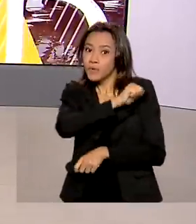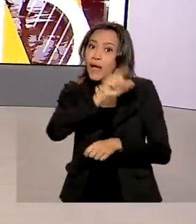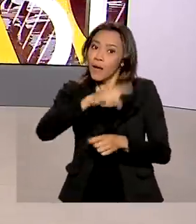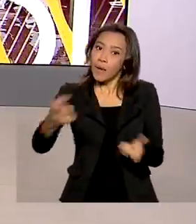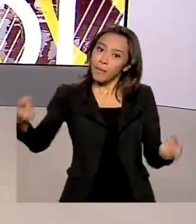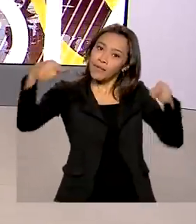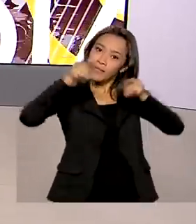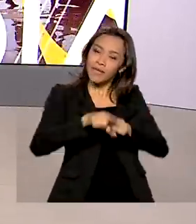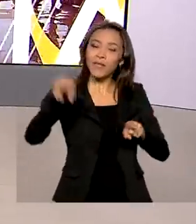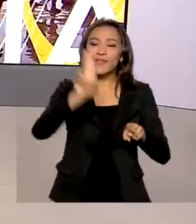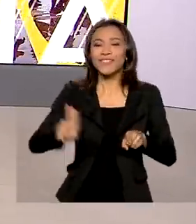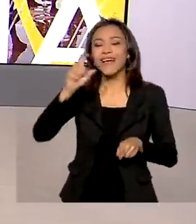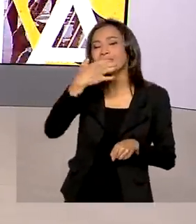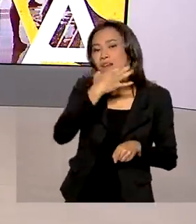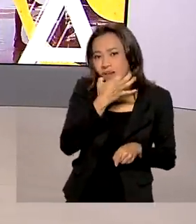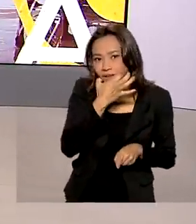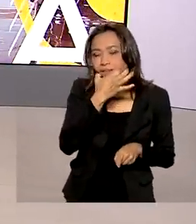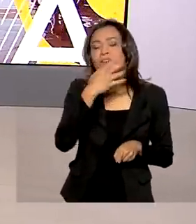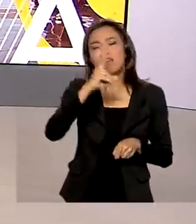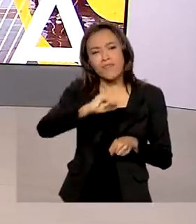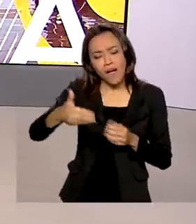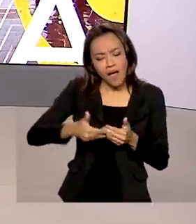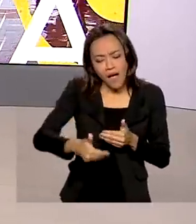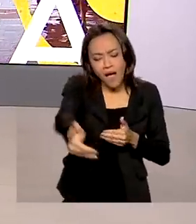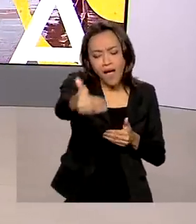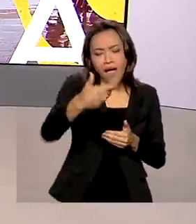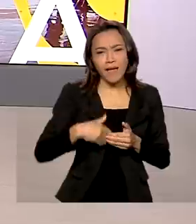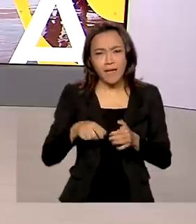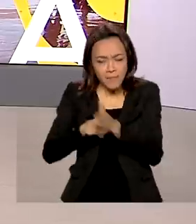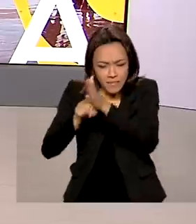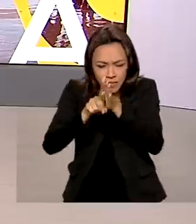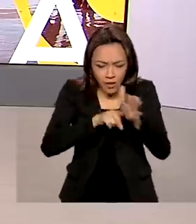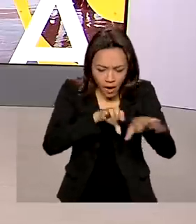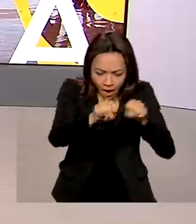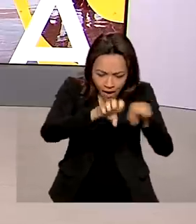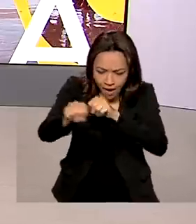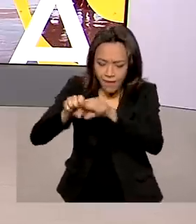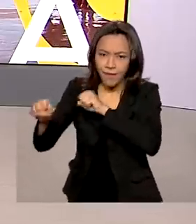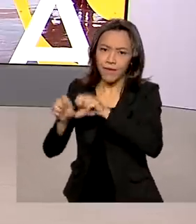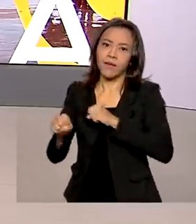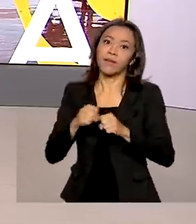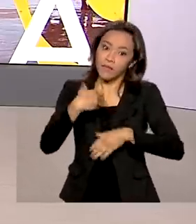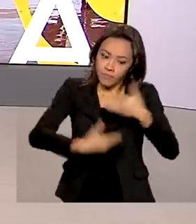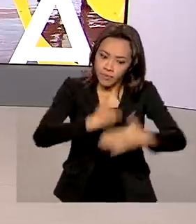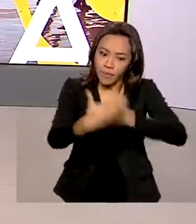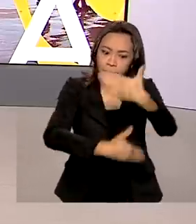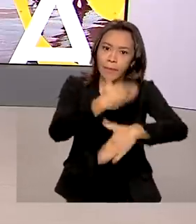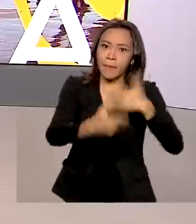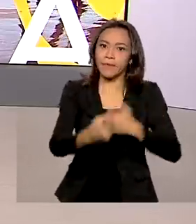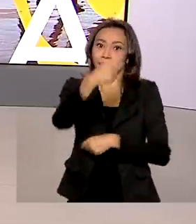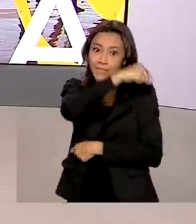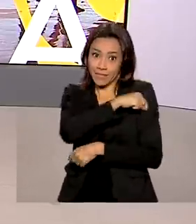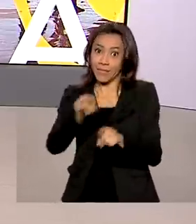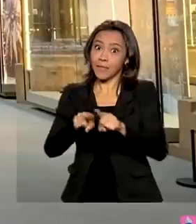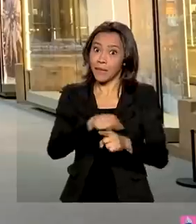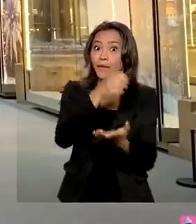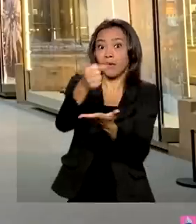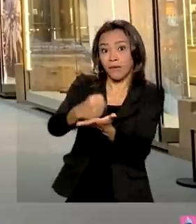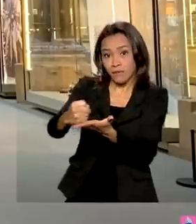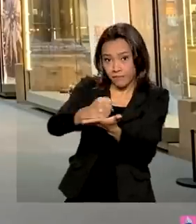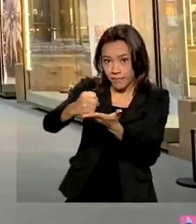brasileiro e a Universidade Britânica, que vai formar novos pesquisadores e desenvolver vacinas e medicamentos.